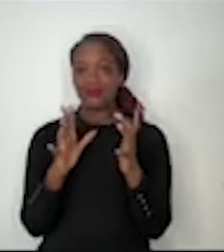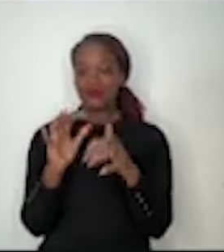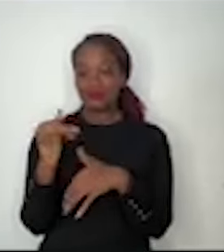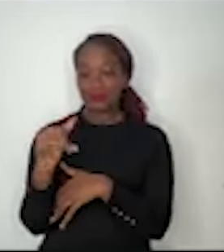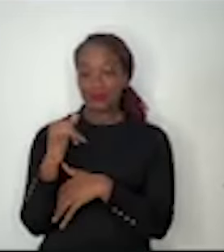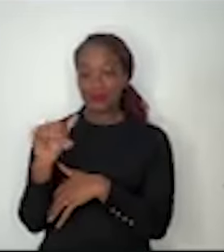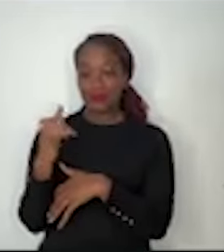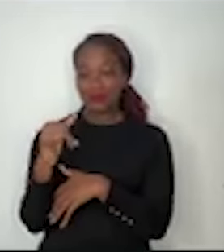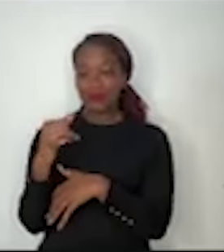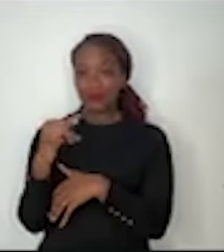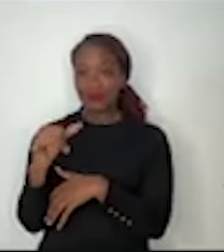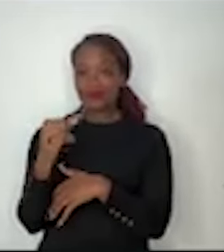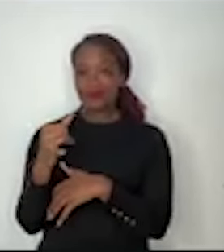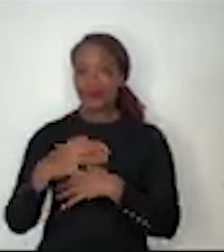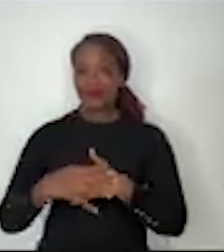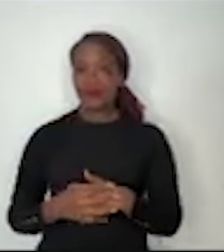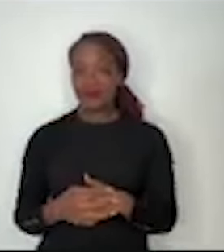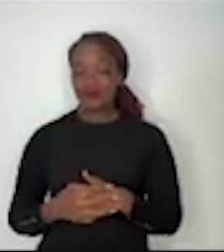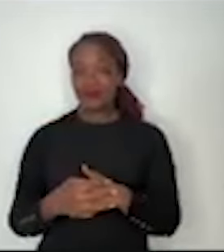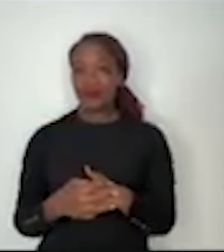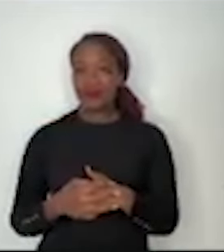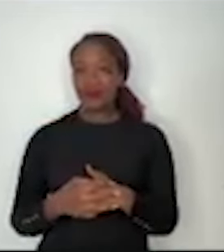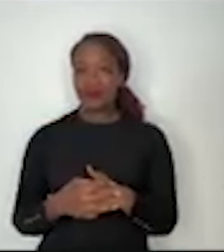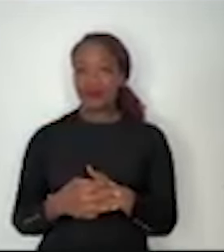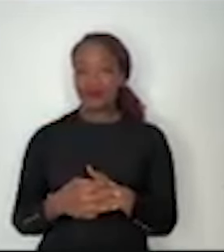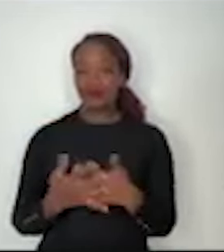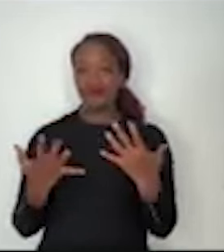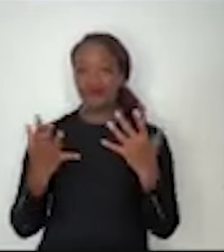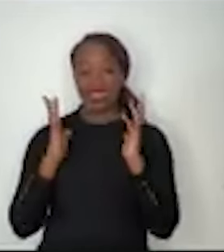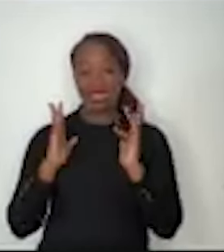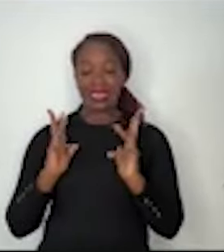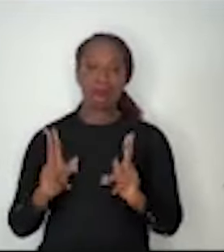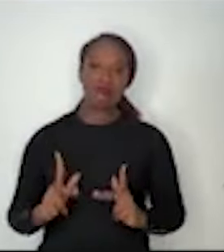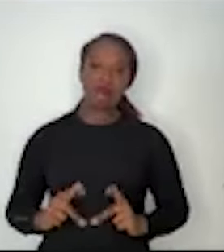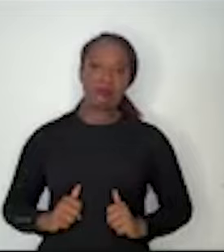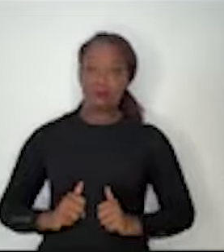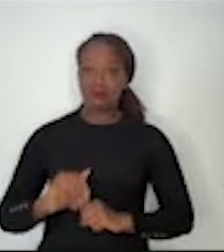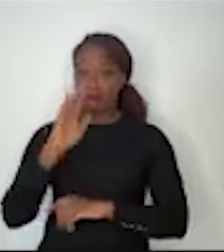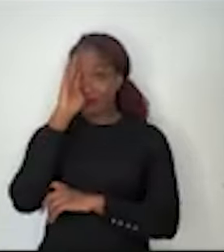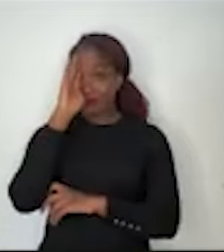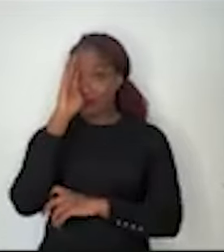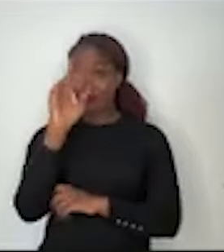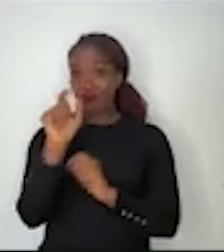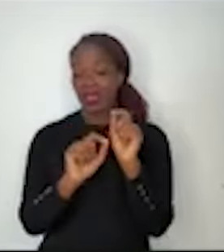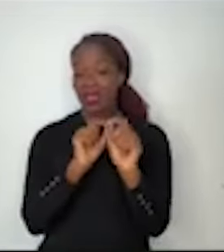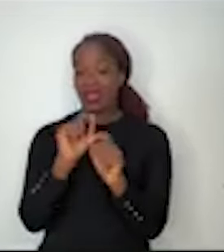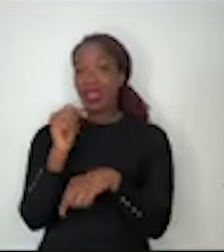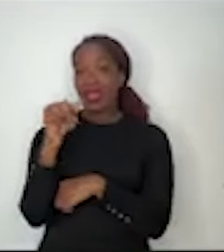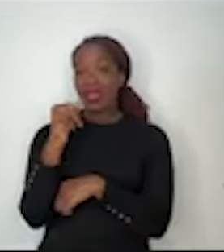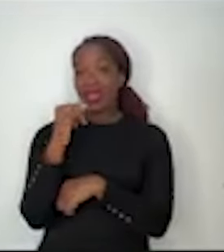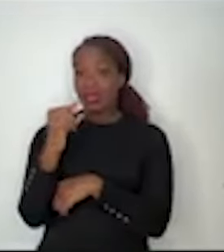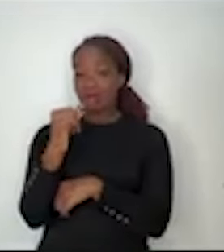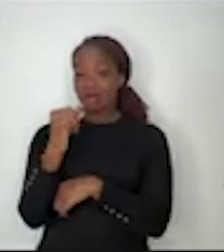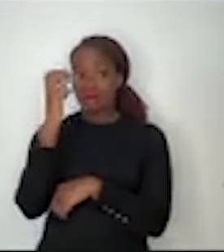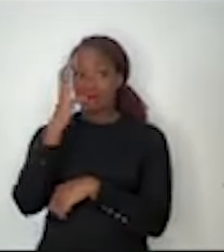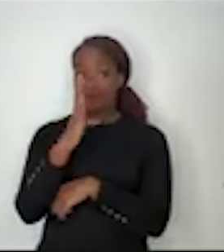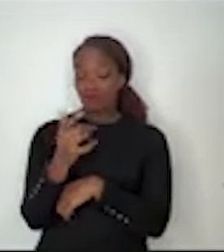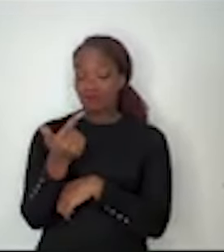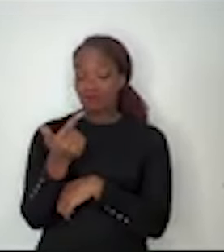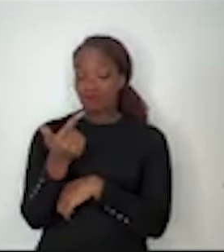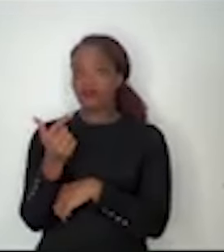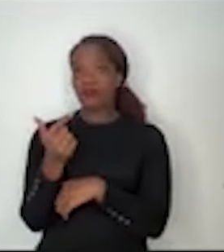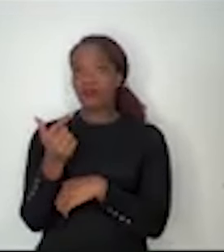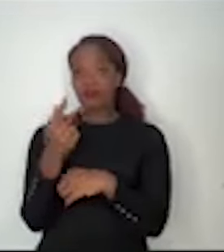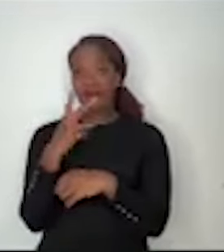fontes de energia predominantemente limpas, sobretudo em matéria de energia elétrica, a energia brasileira, nós vamos ter um painel sobre isso, é